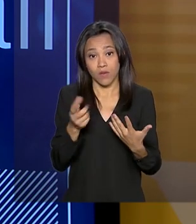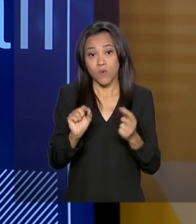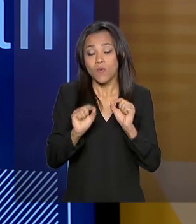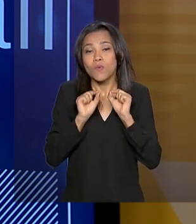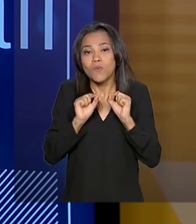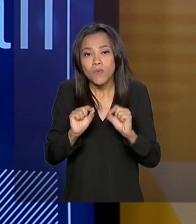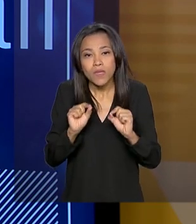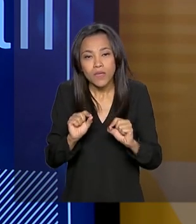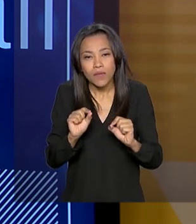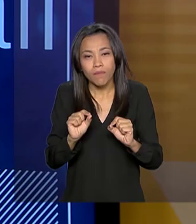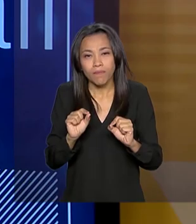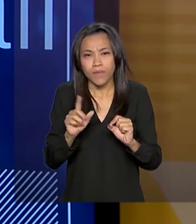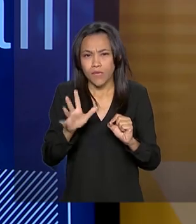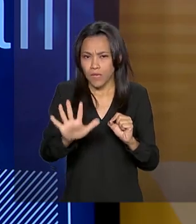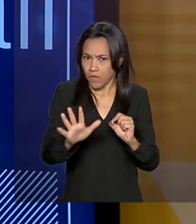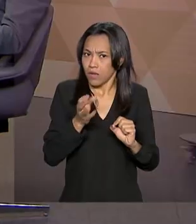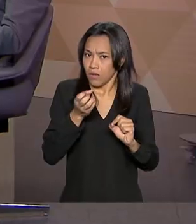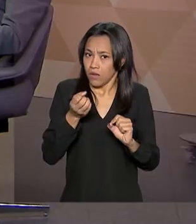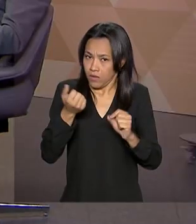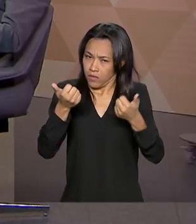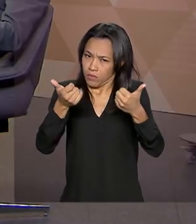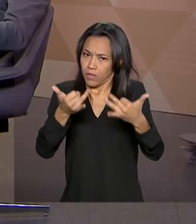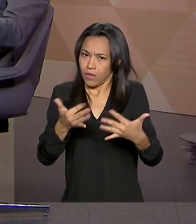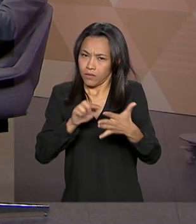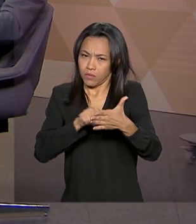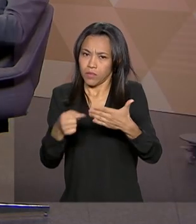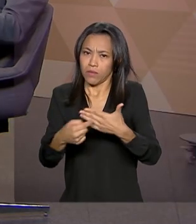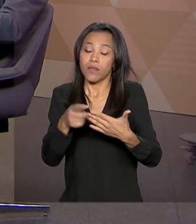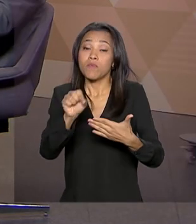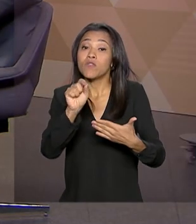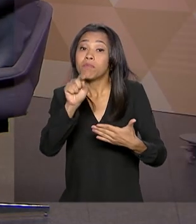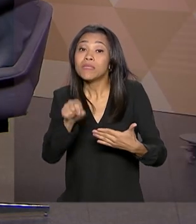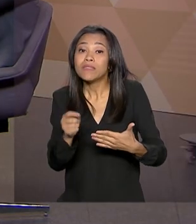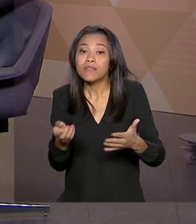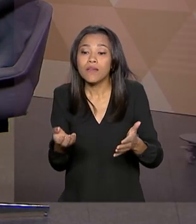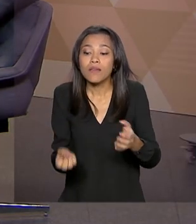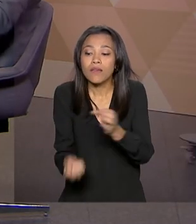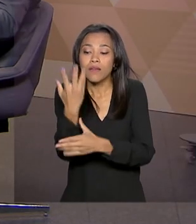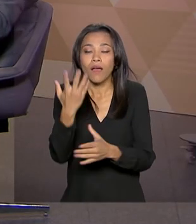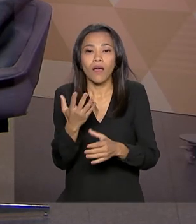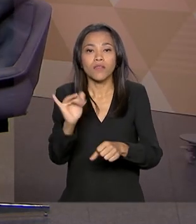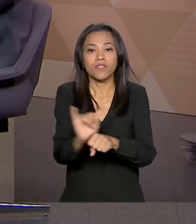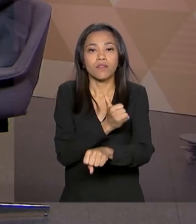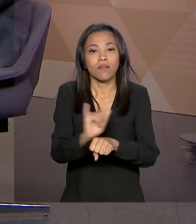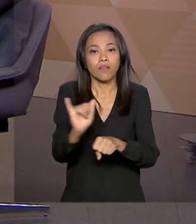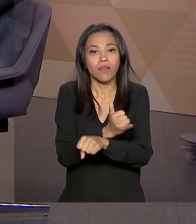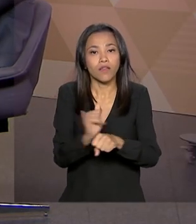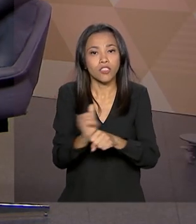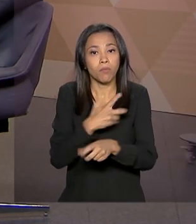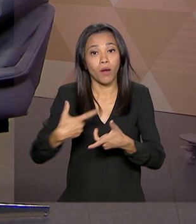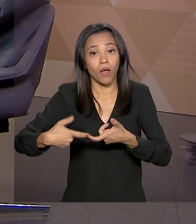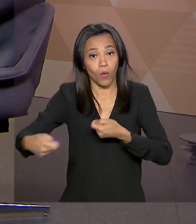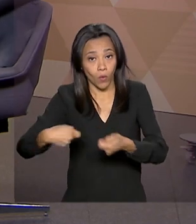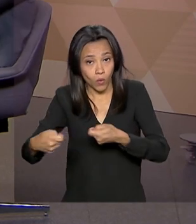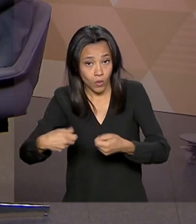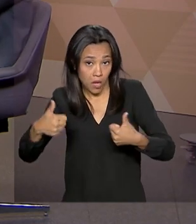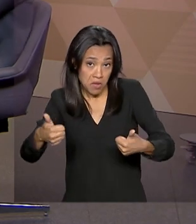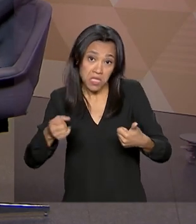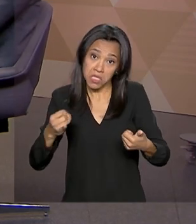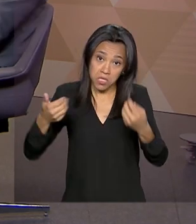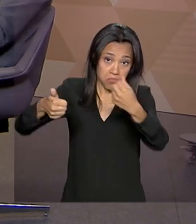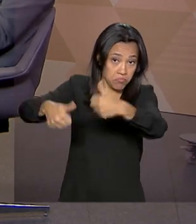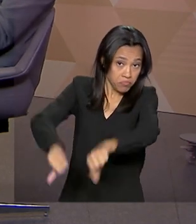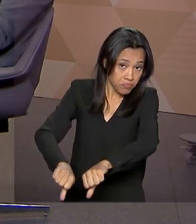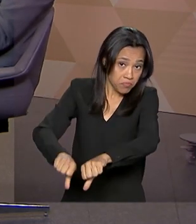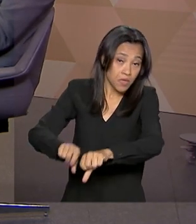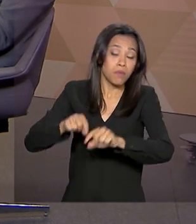e o porrete, no bom sentido de que você tem que criar incentivos para que a autorregulação e tal funcione, mas se não funcionar,